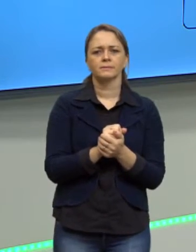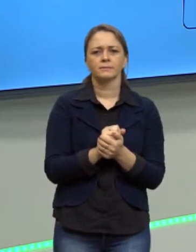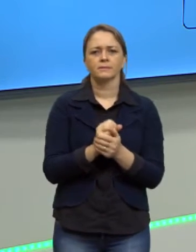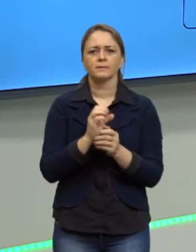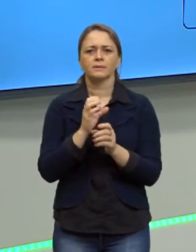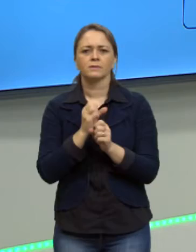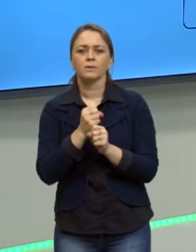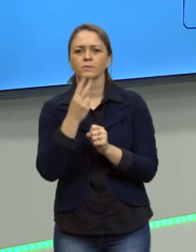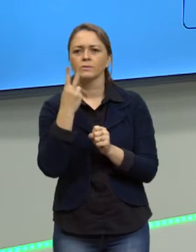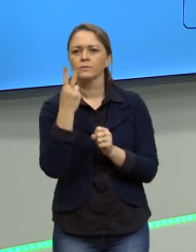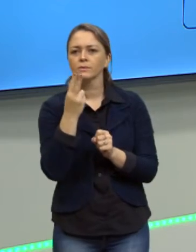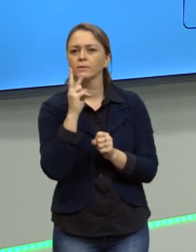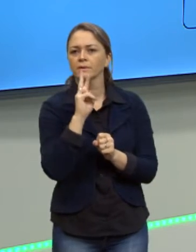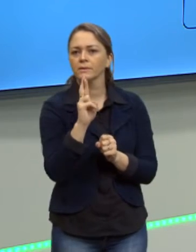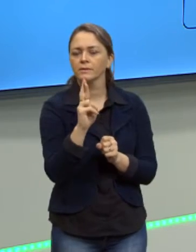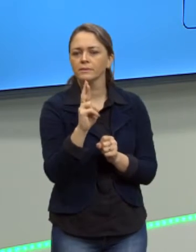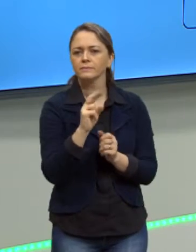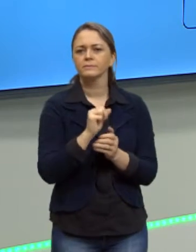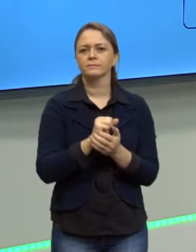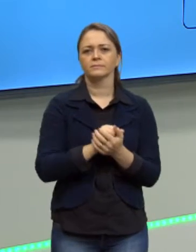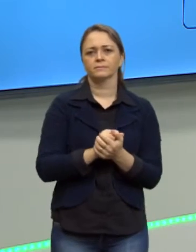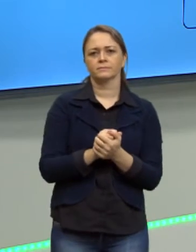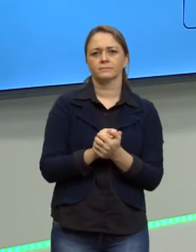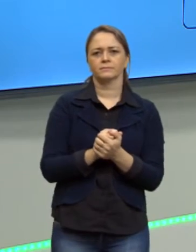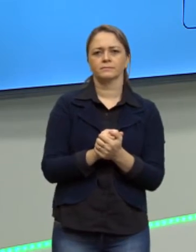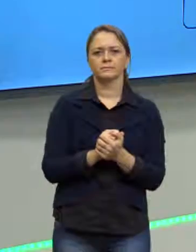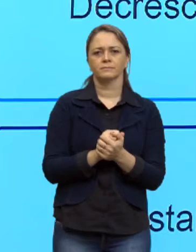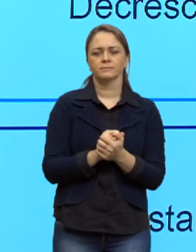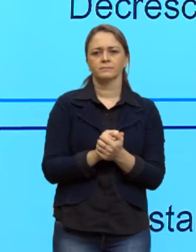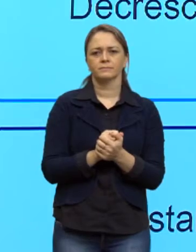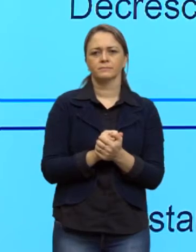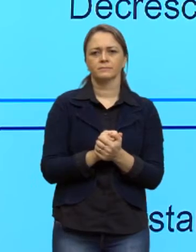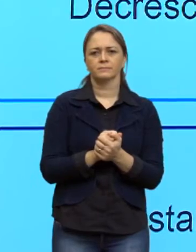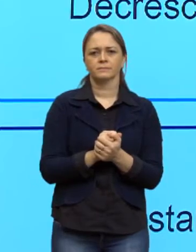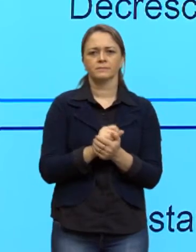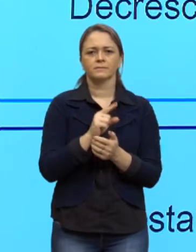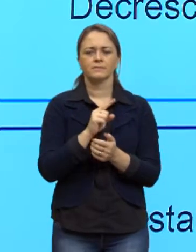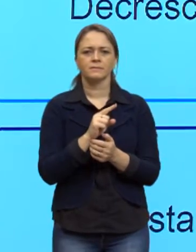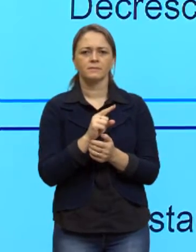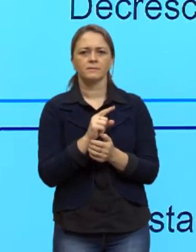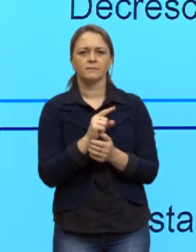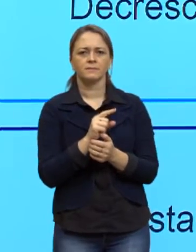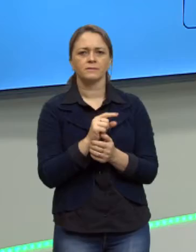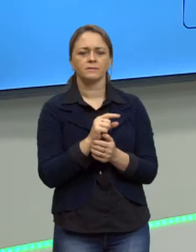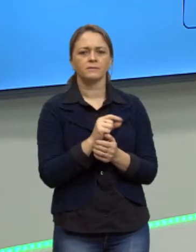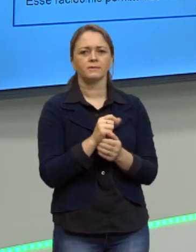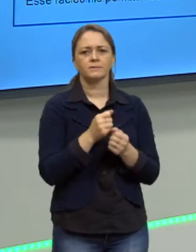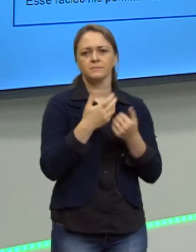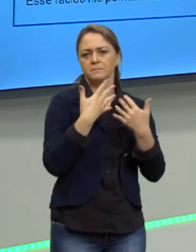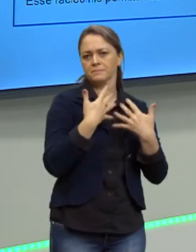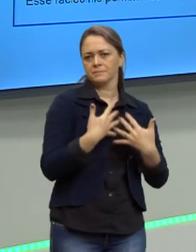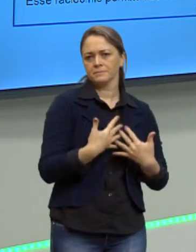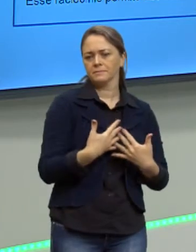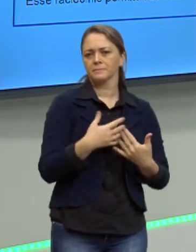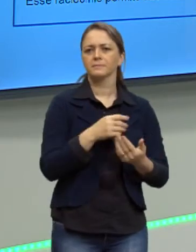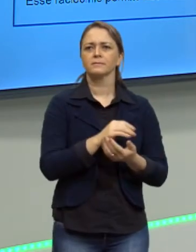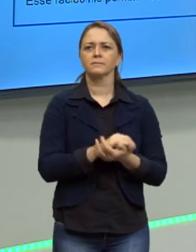duas razões. Certo? Então, é desse sentido que nós estamos falando. Pode seguir.